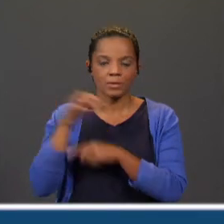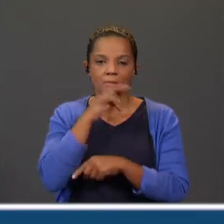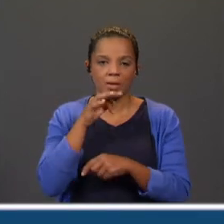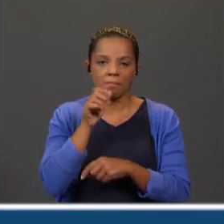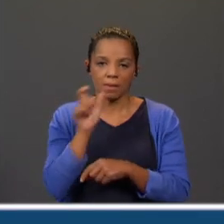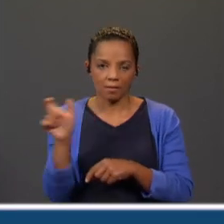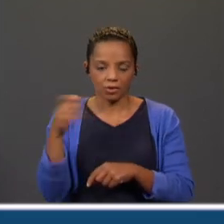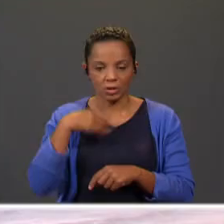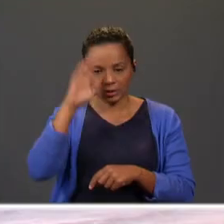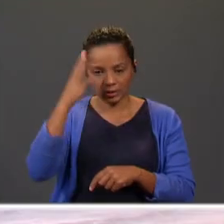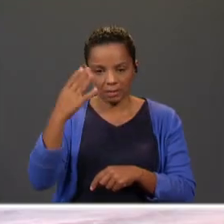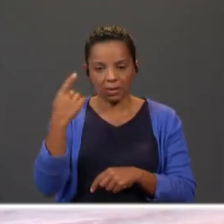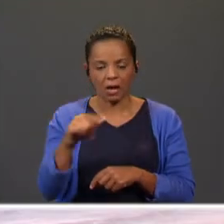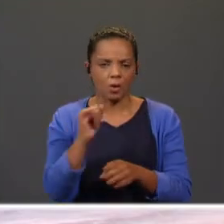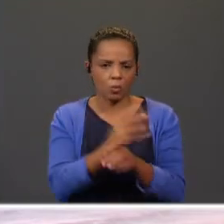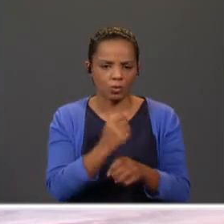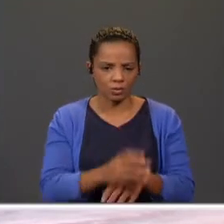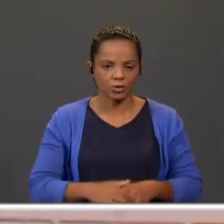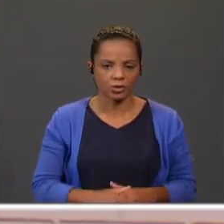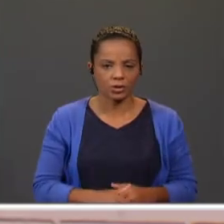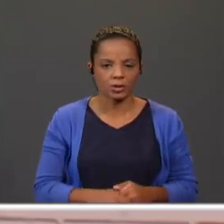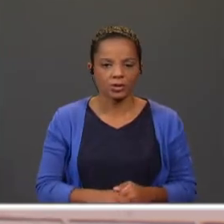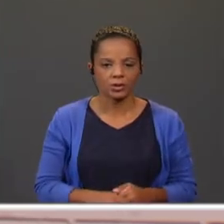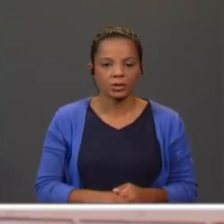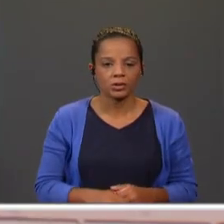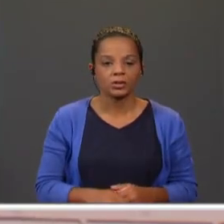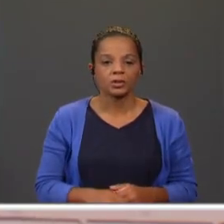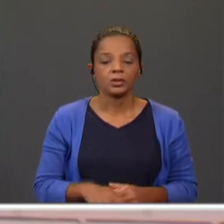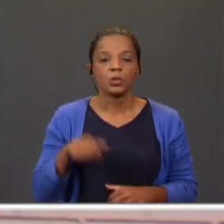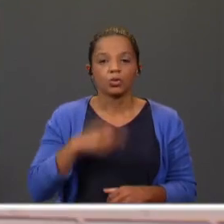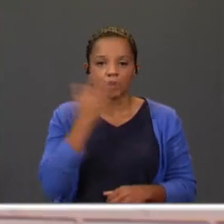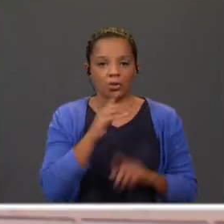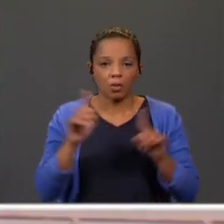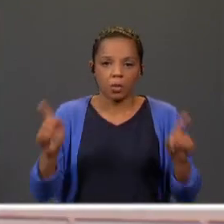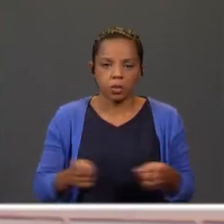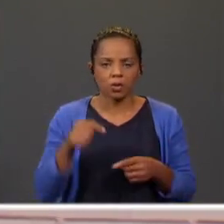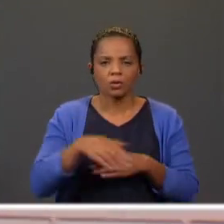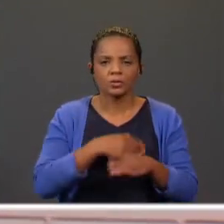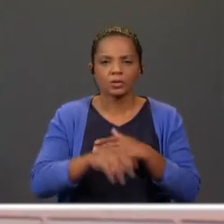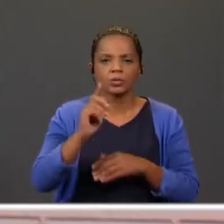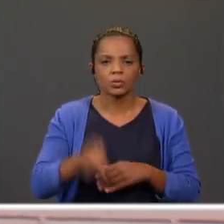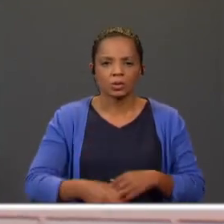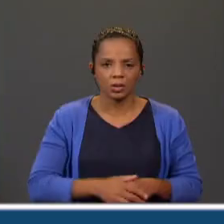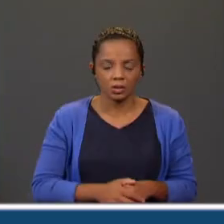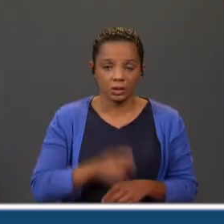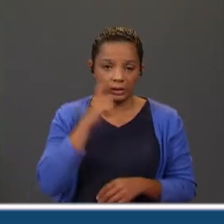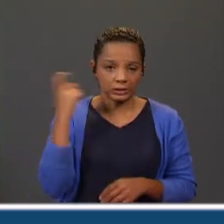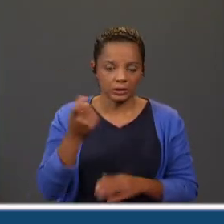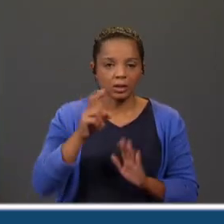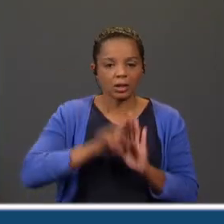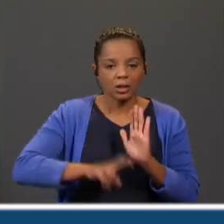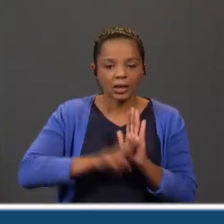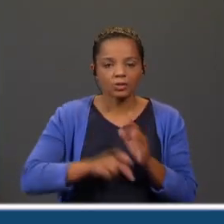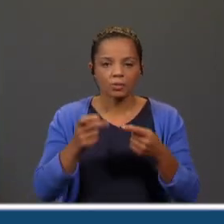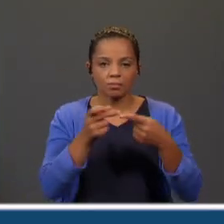Já sabem que existiam outras. Resumo do nosso bloco. O fizemos hoje? Estivemos a rever as regras de